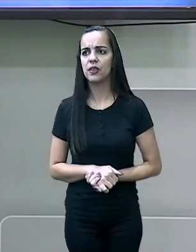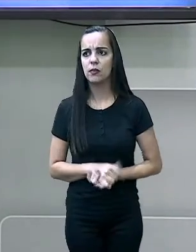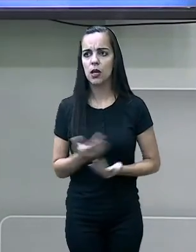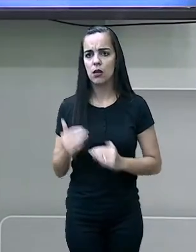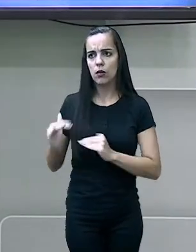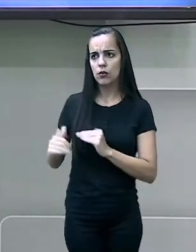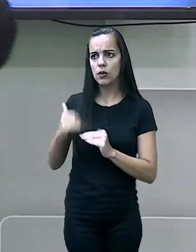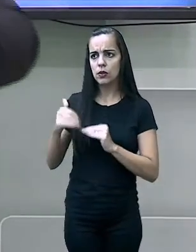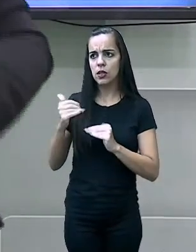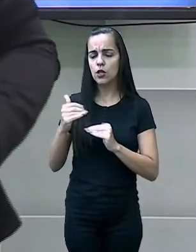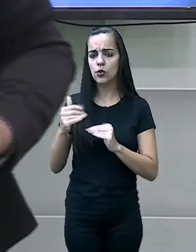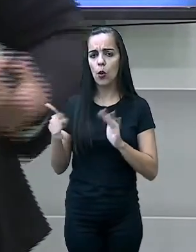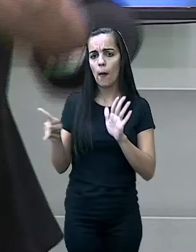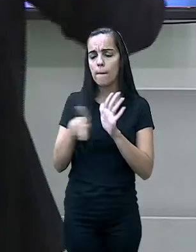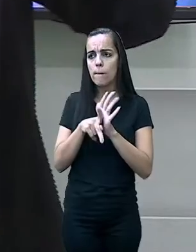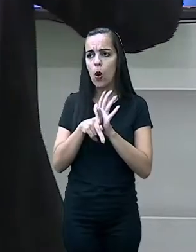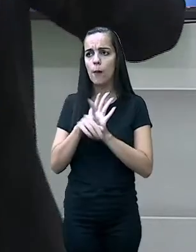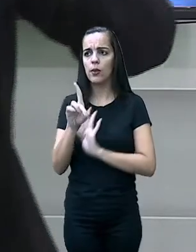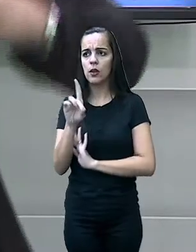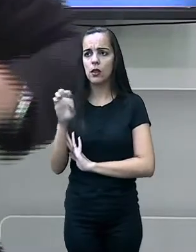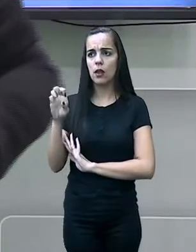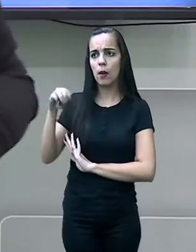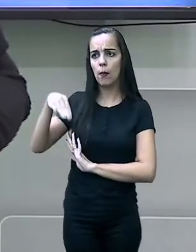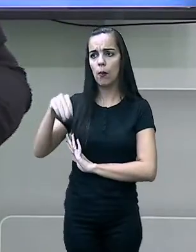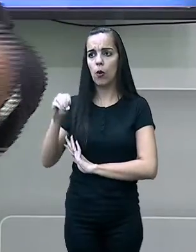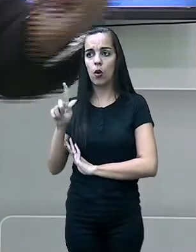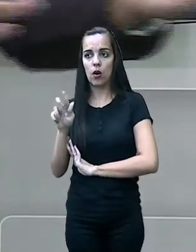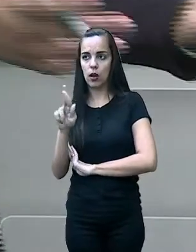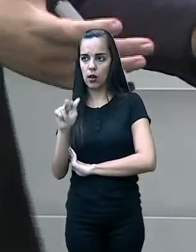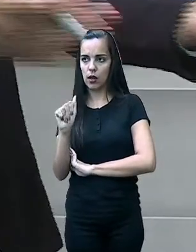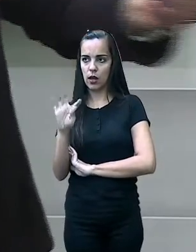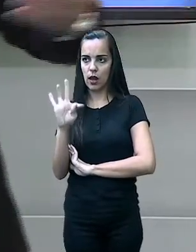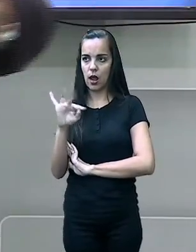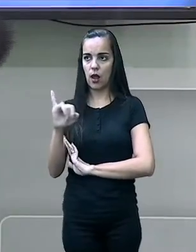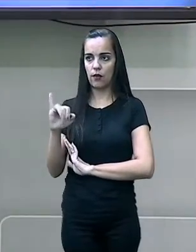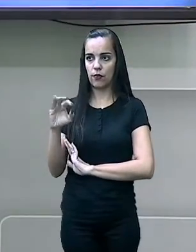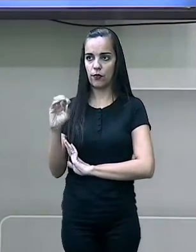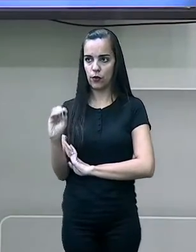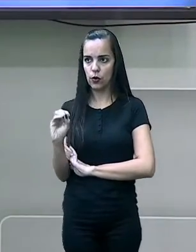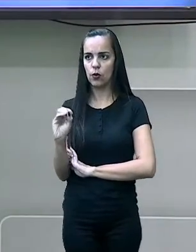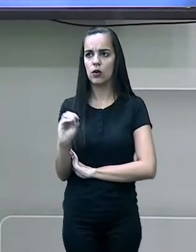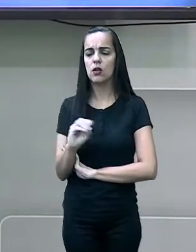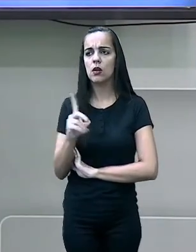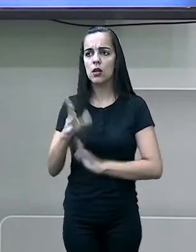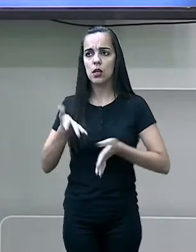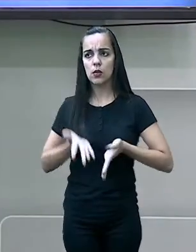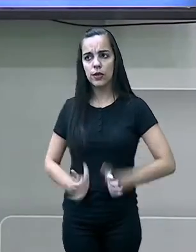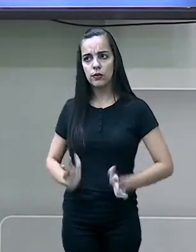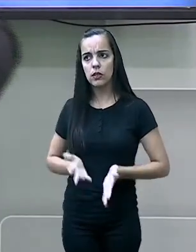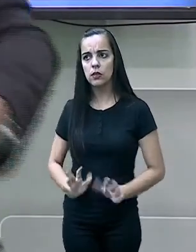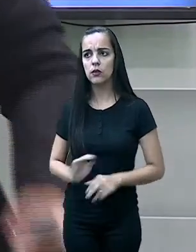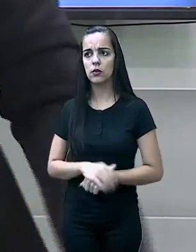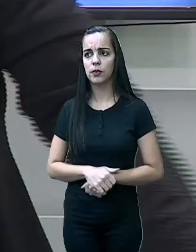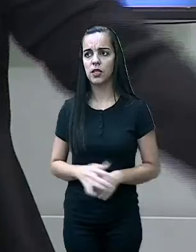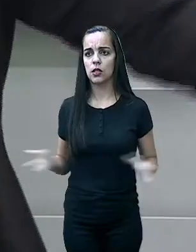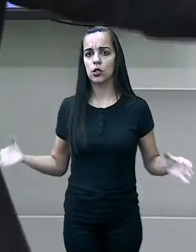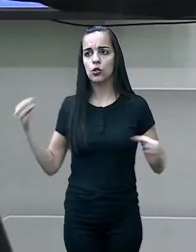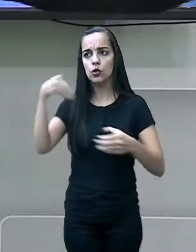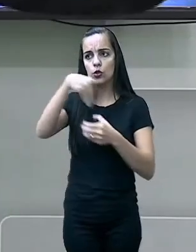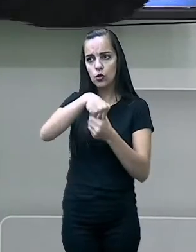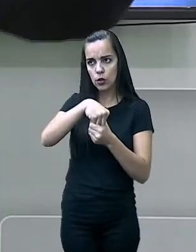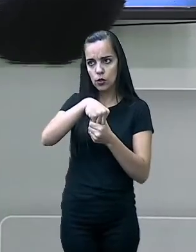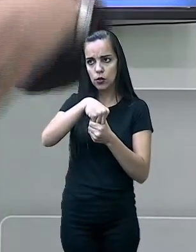crescimento demográfico, eu tenho que incluir nascimentos, eu tenho que incluir